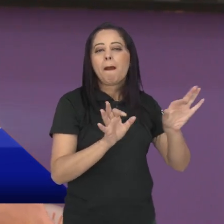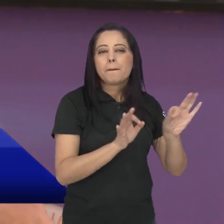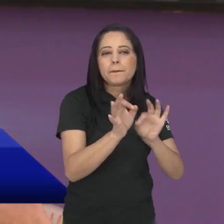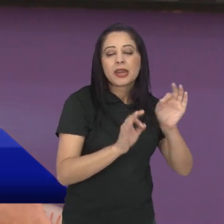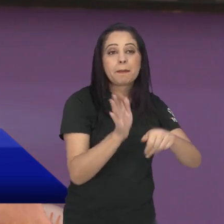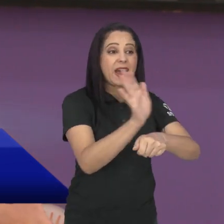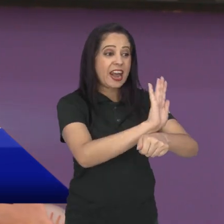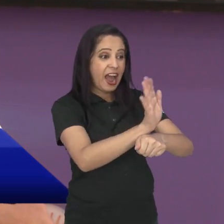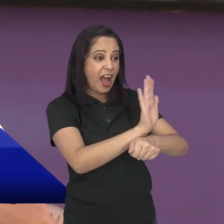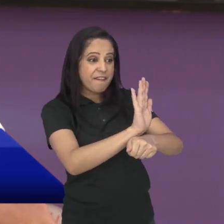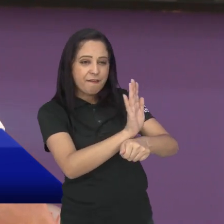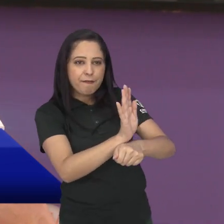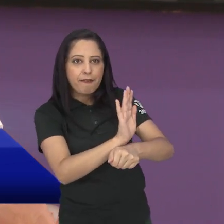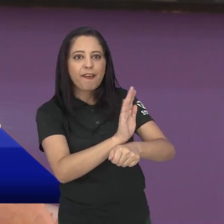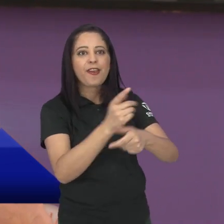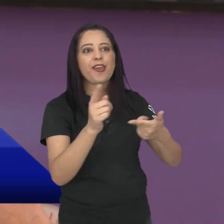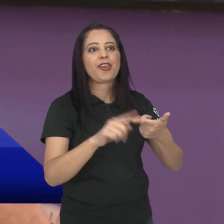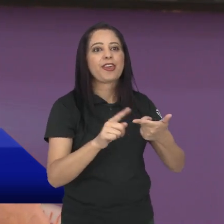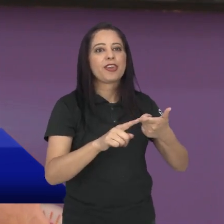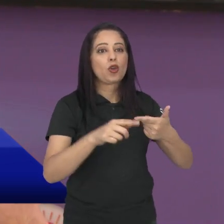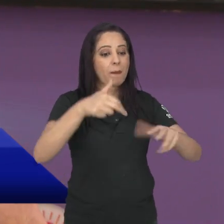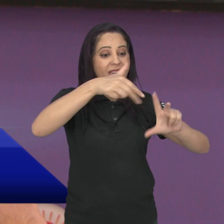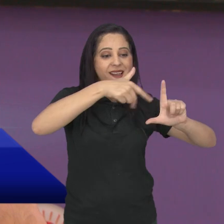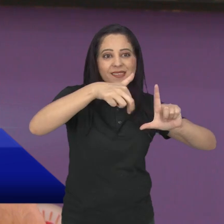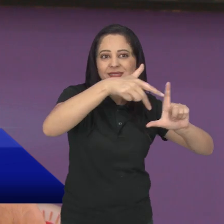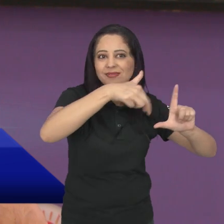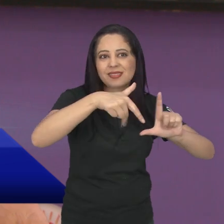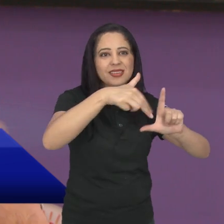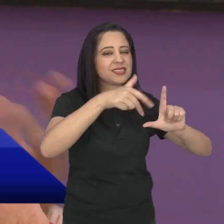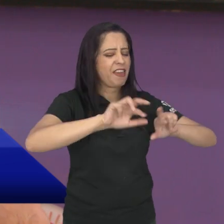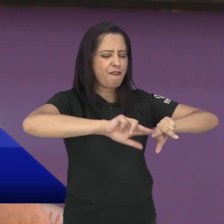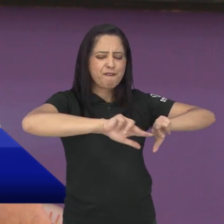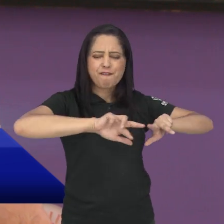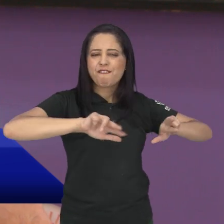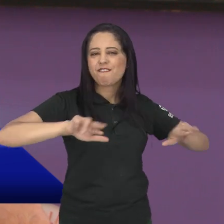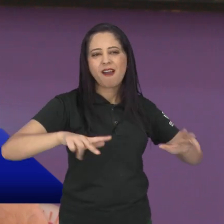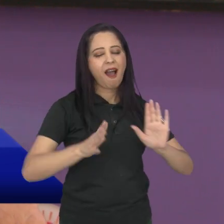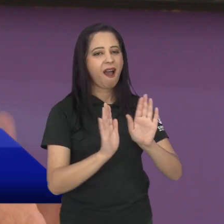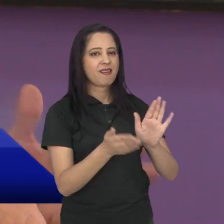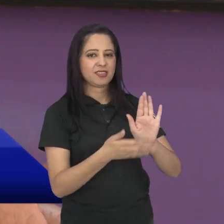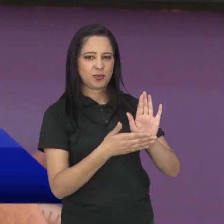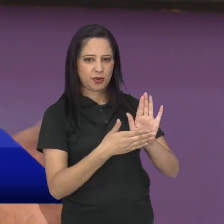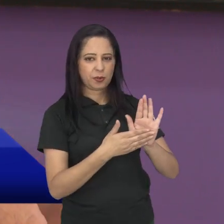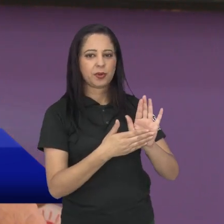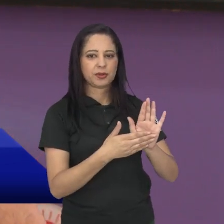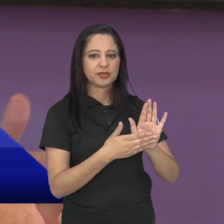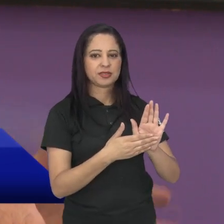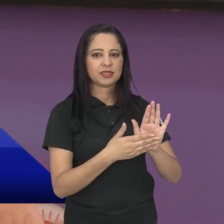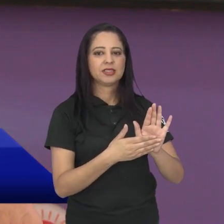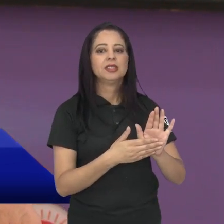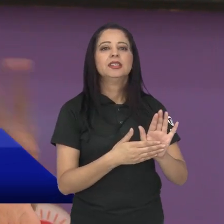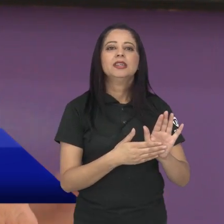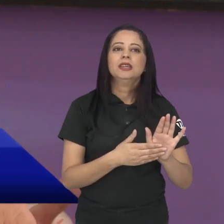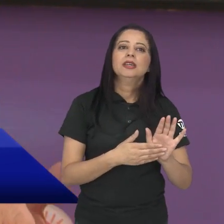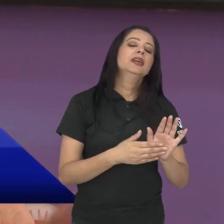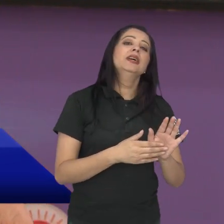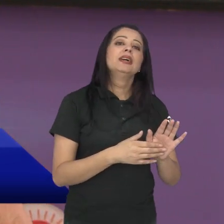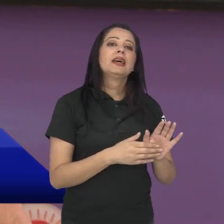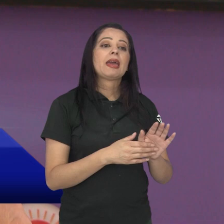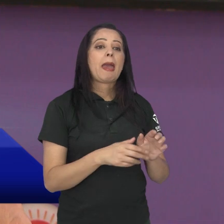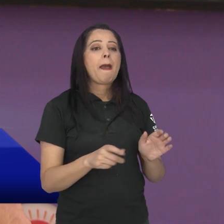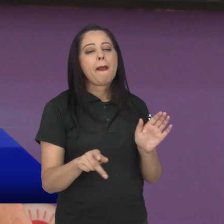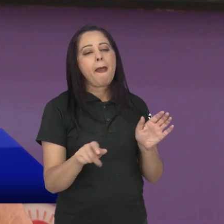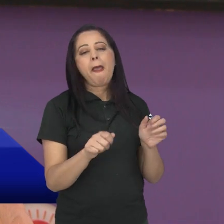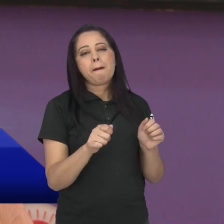documentários, filmes de ficção, animação. Foram diversas propostas, mais especificamente do